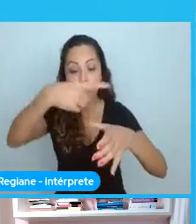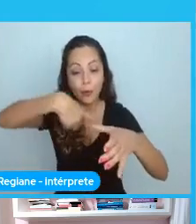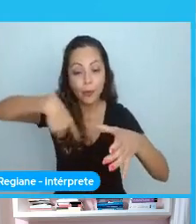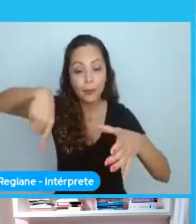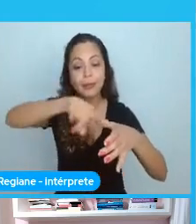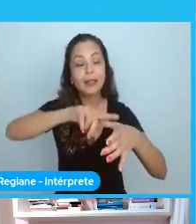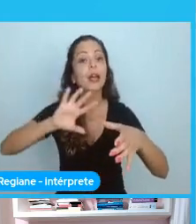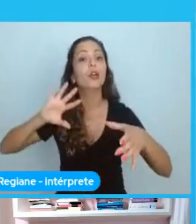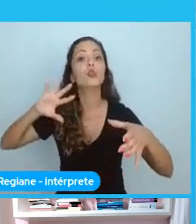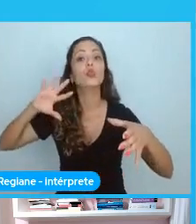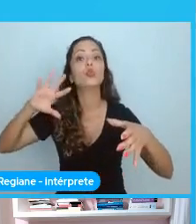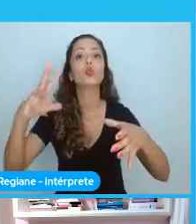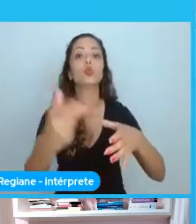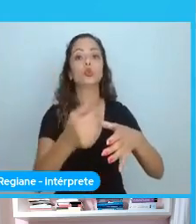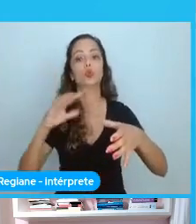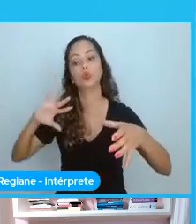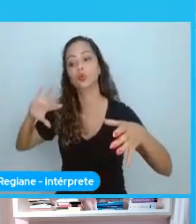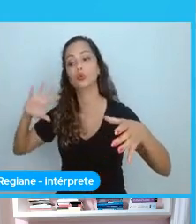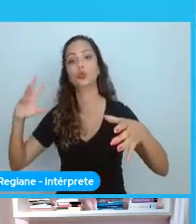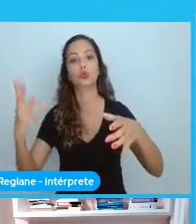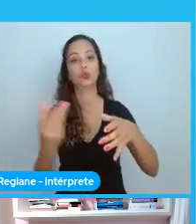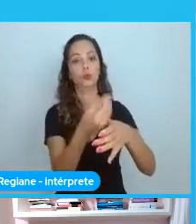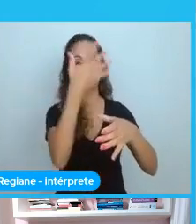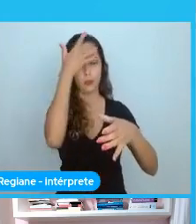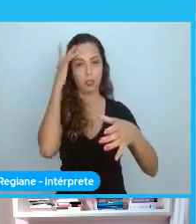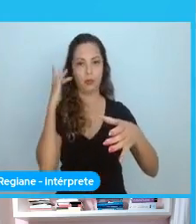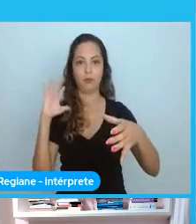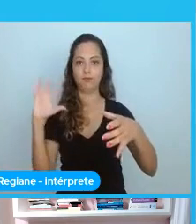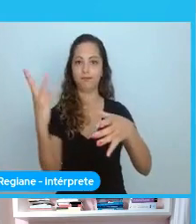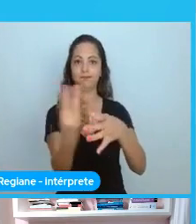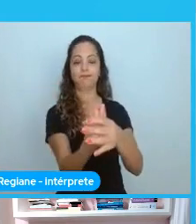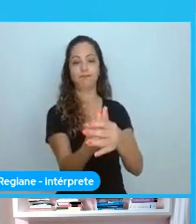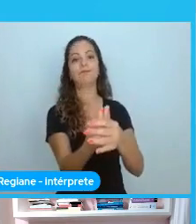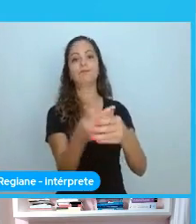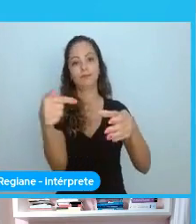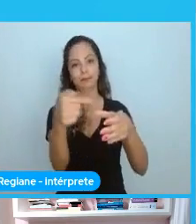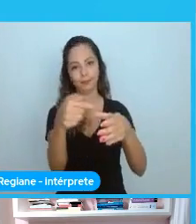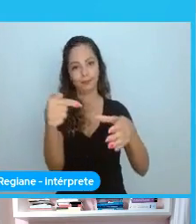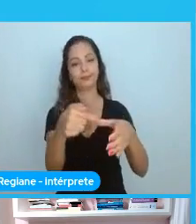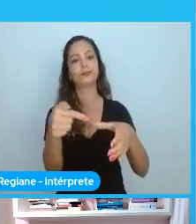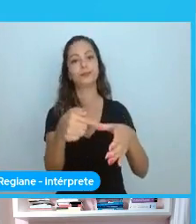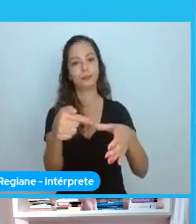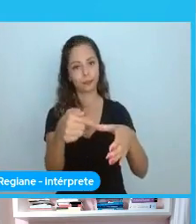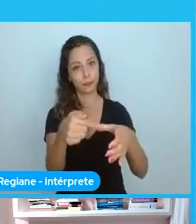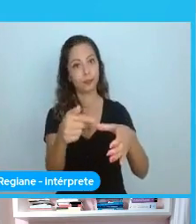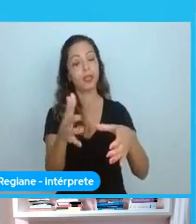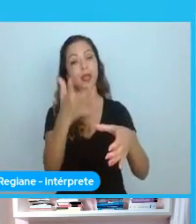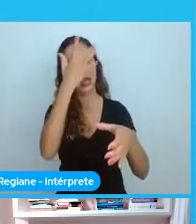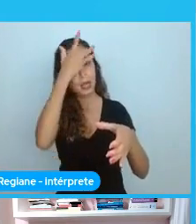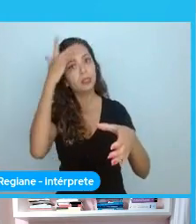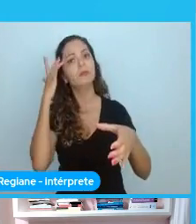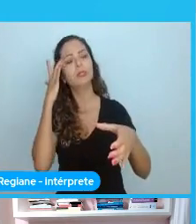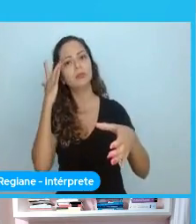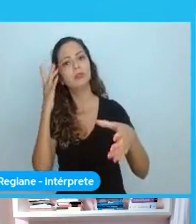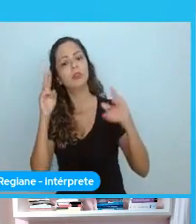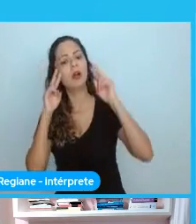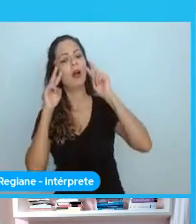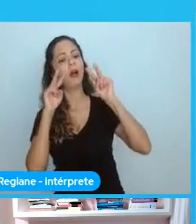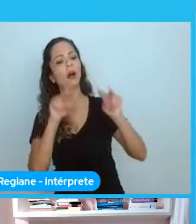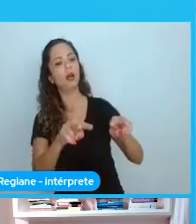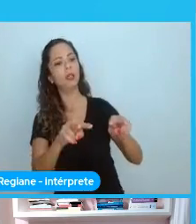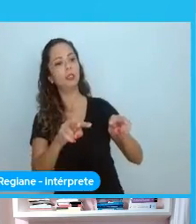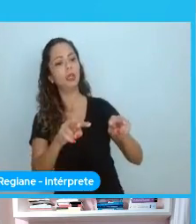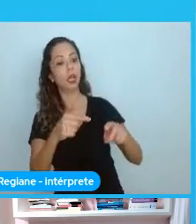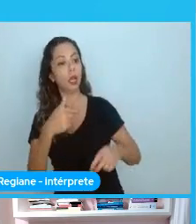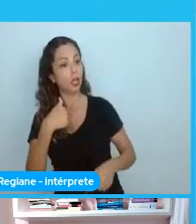Então... Eu quero que as pessoas olhem para ela. Entendendo que eles têm responsabilidade, sabe? Eles também têm